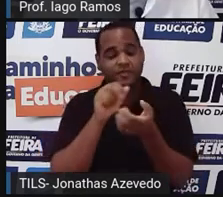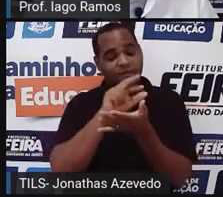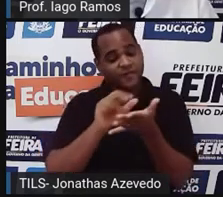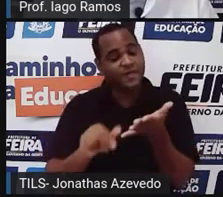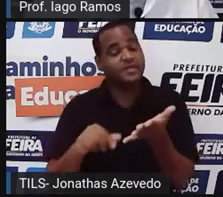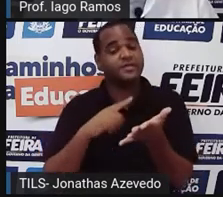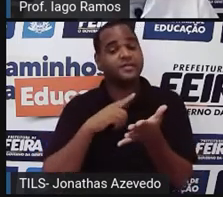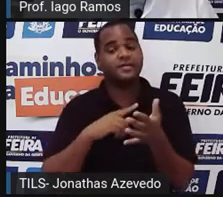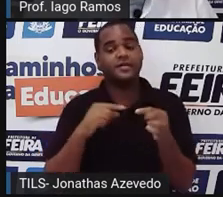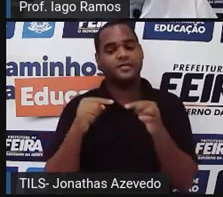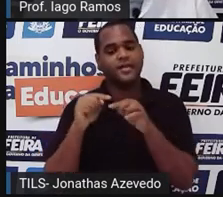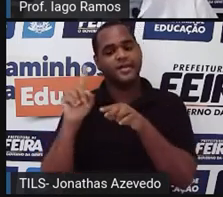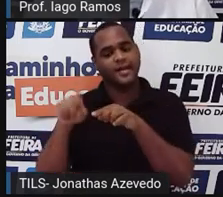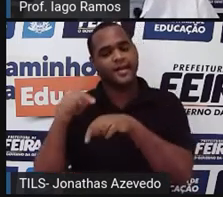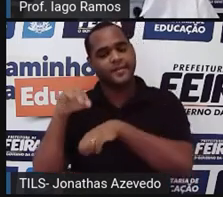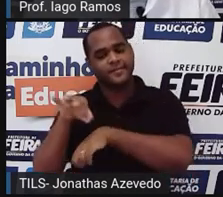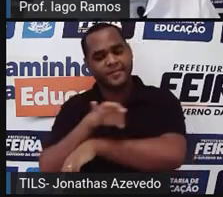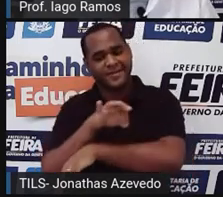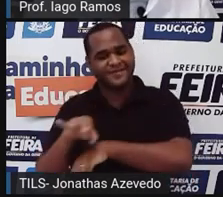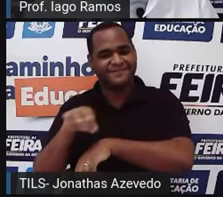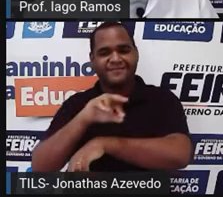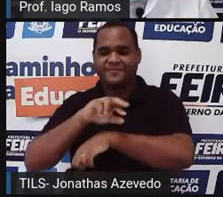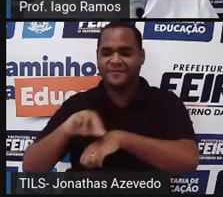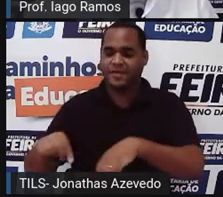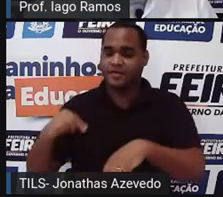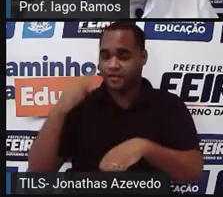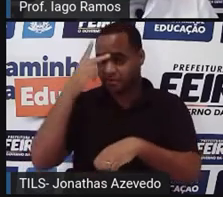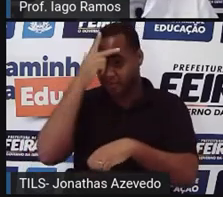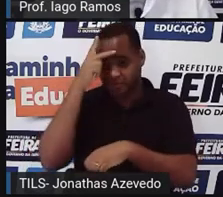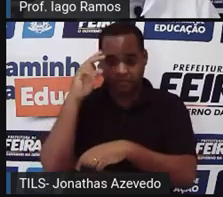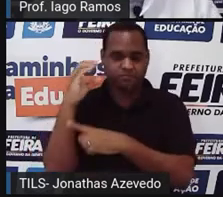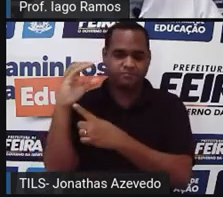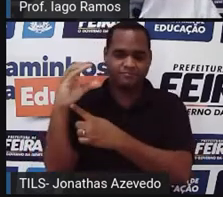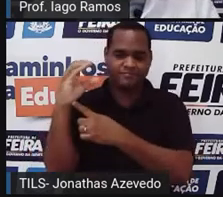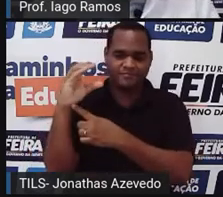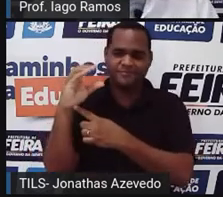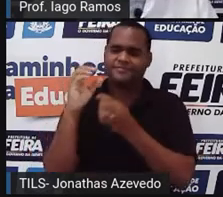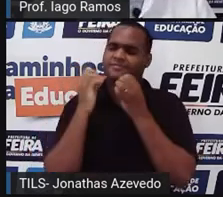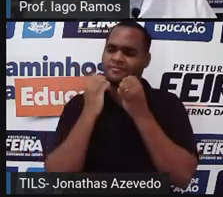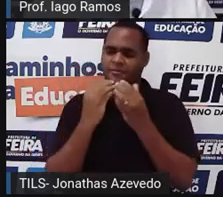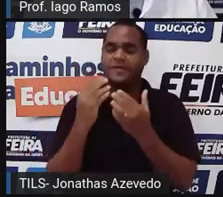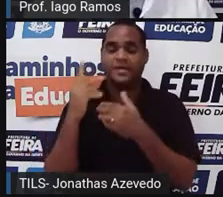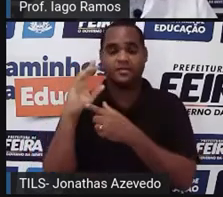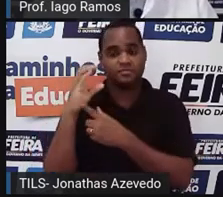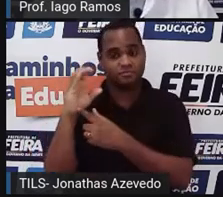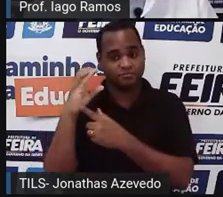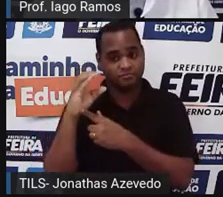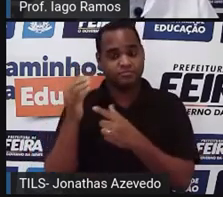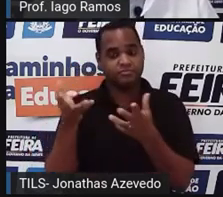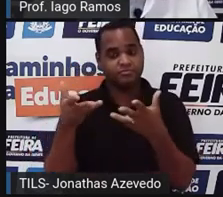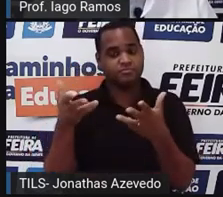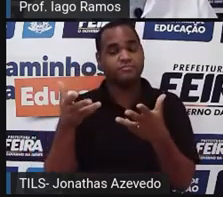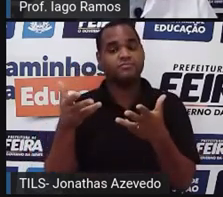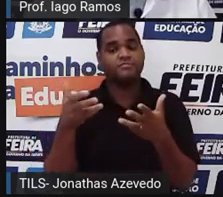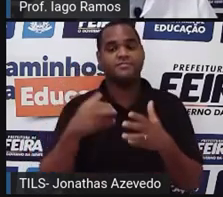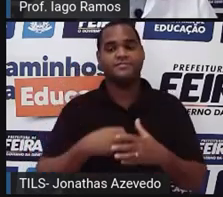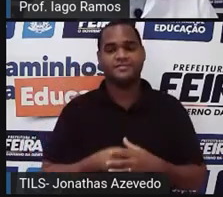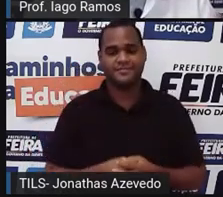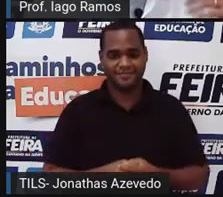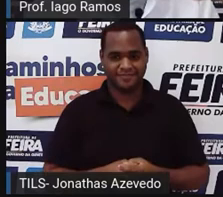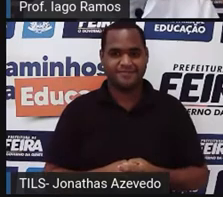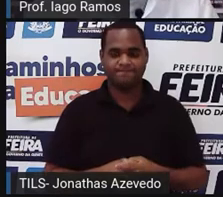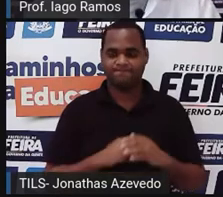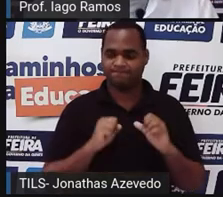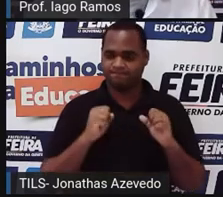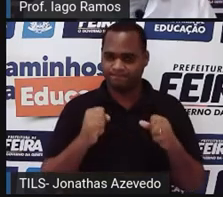ao lado de engenheiros, tá bom? Ela é uma cientista, ela foi, aliás, uma cientista, uma cientista que se